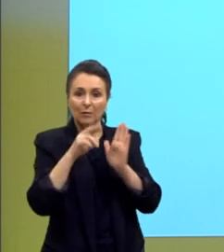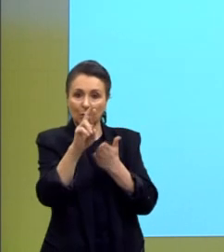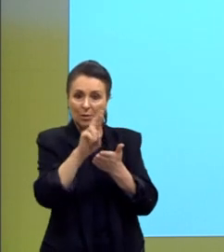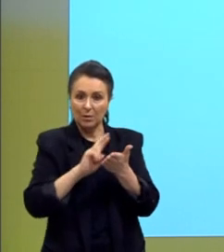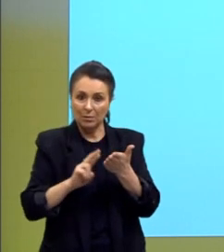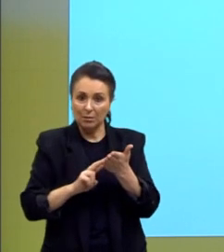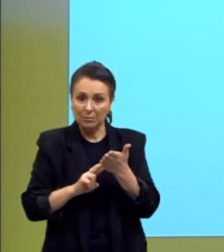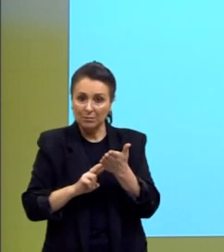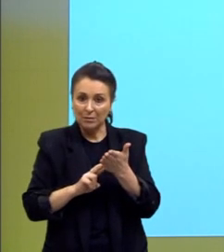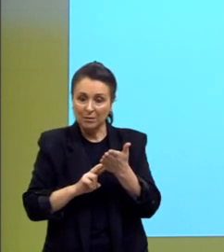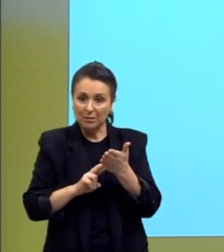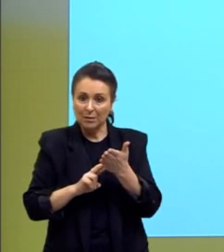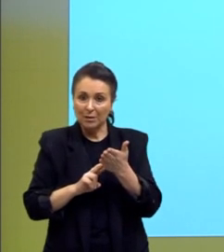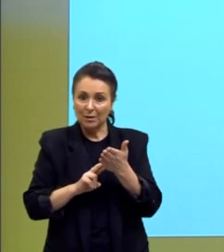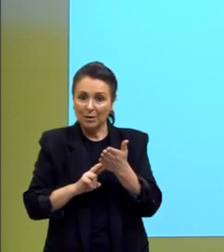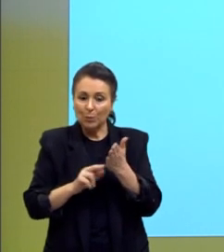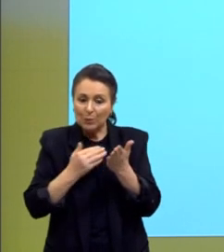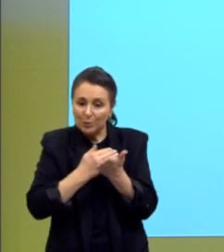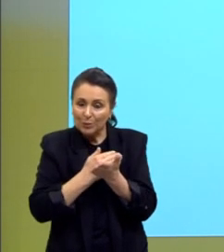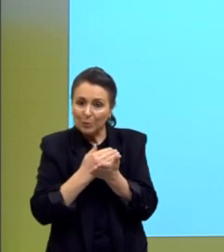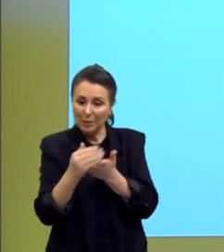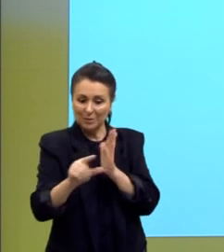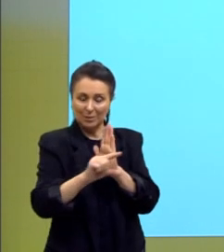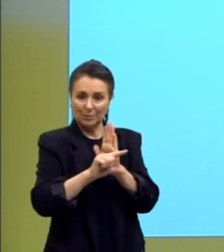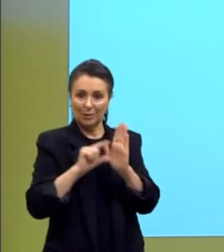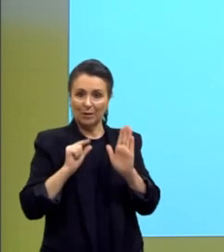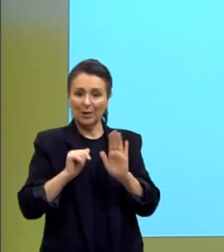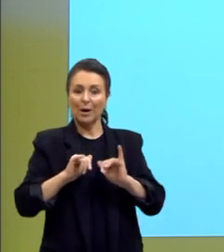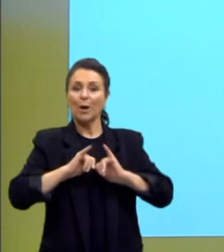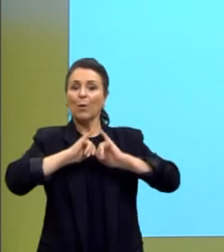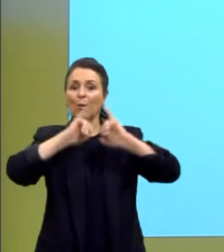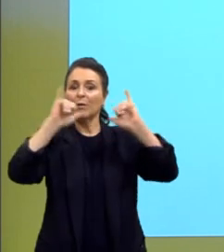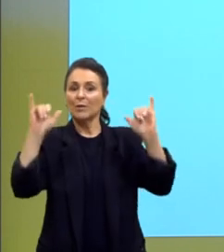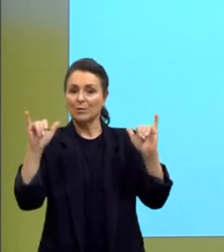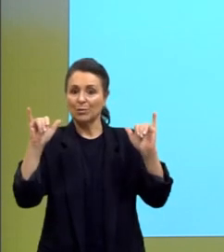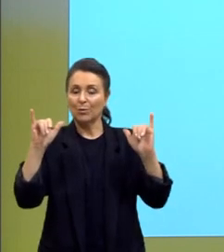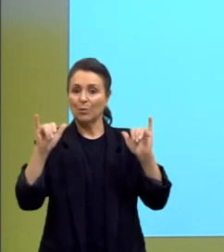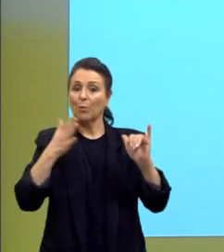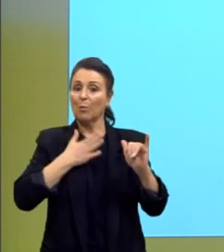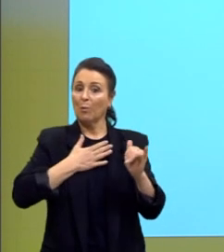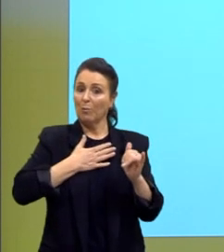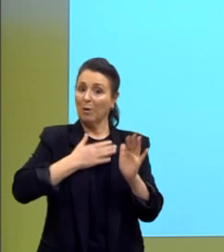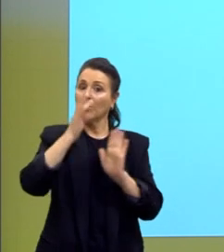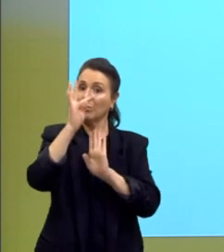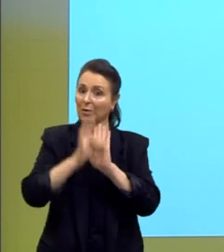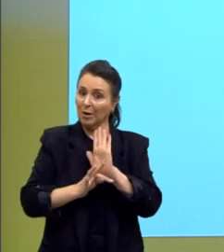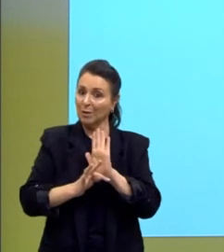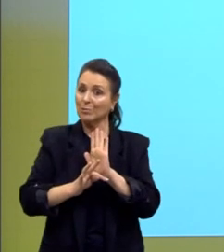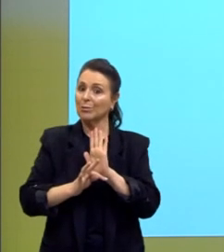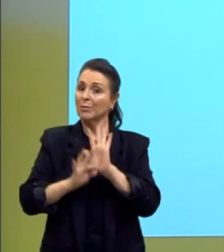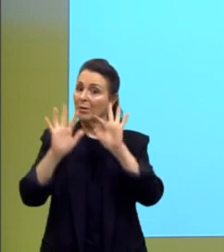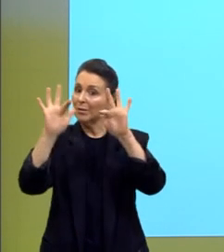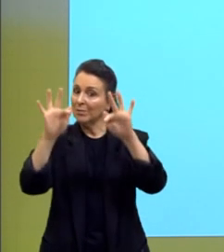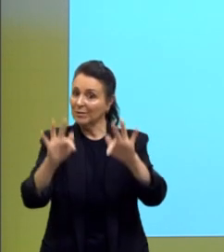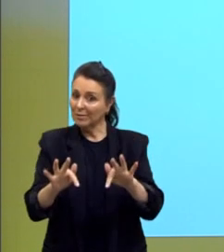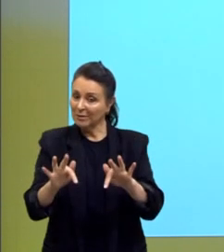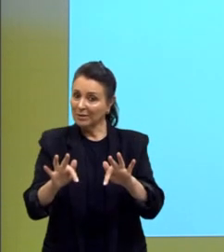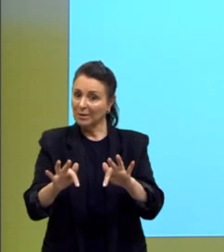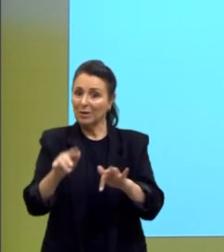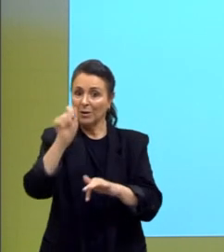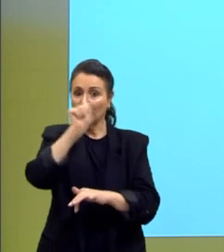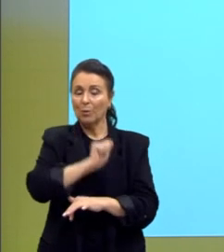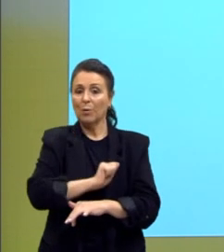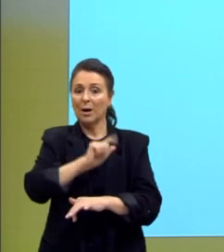período, eu estabeleço já de imediato essa ideia de conclusão de texto. Eu destaquei em azul, regulação da publicidade